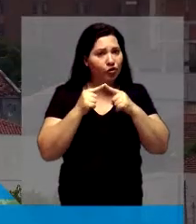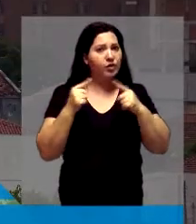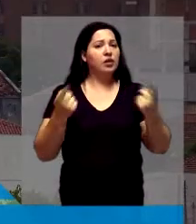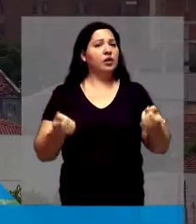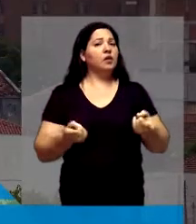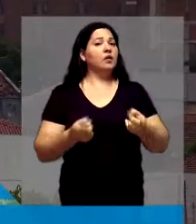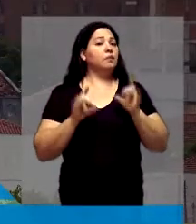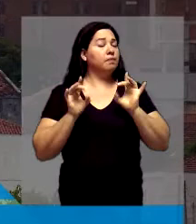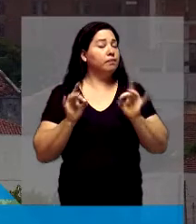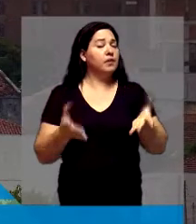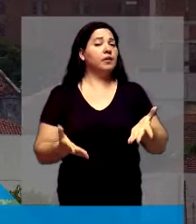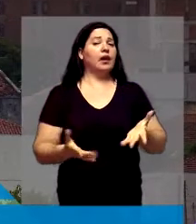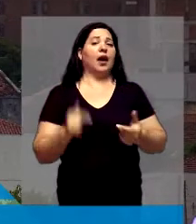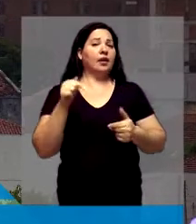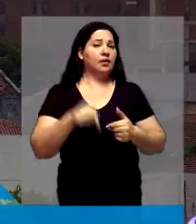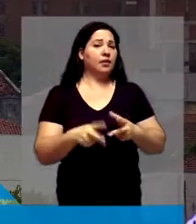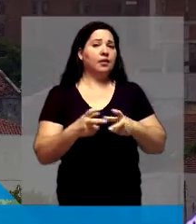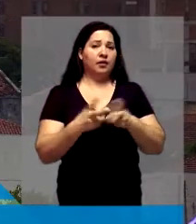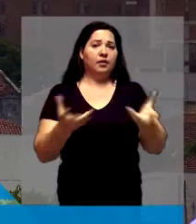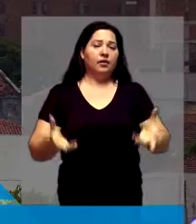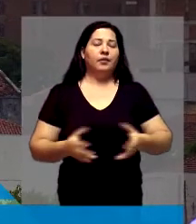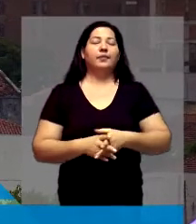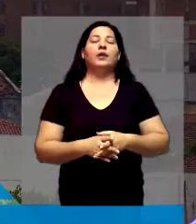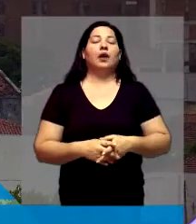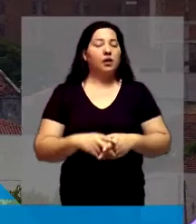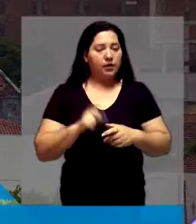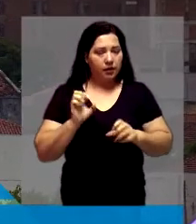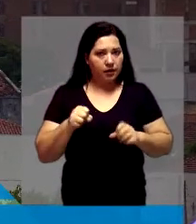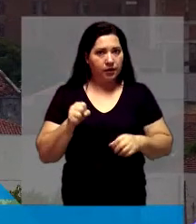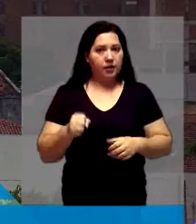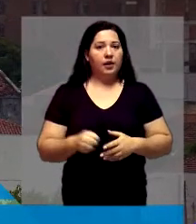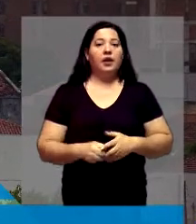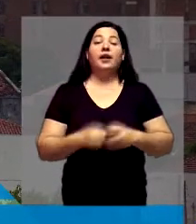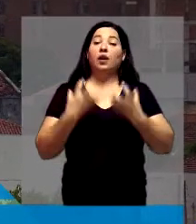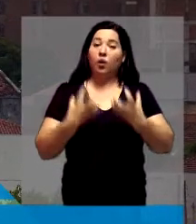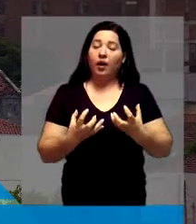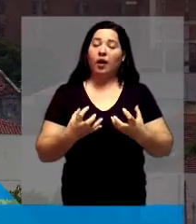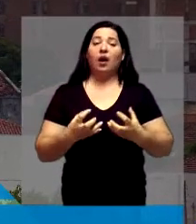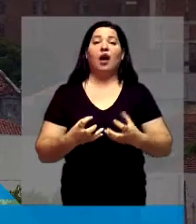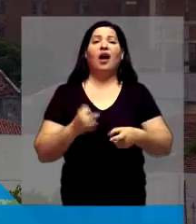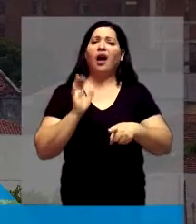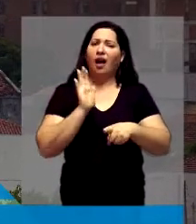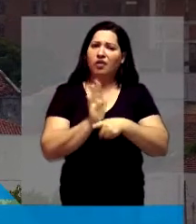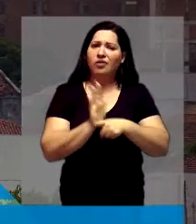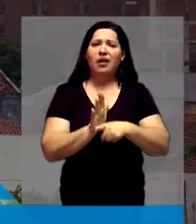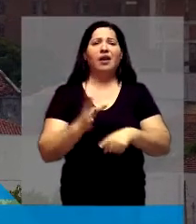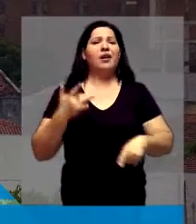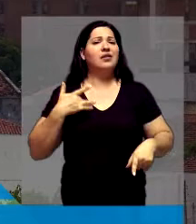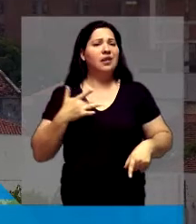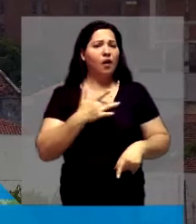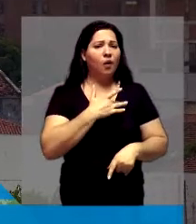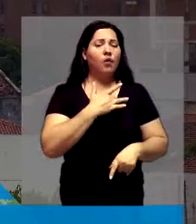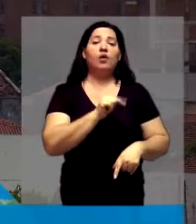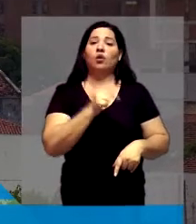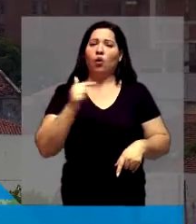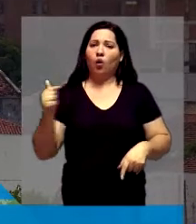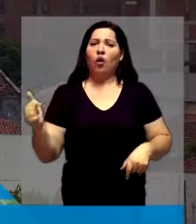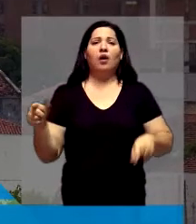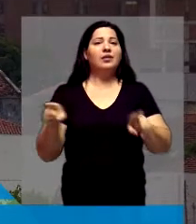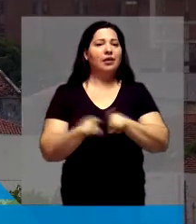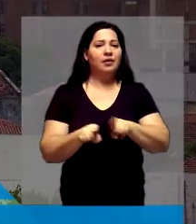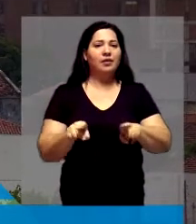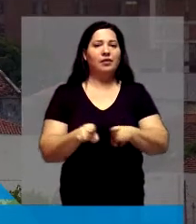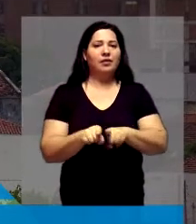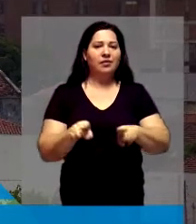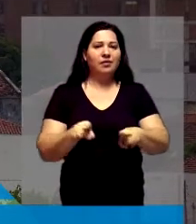a gente sempre tem, né? Eu quero ajudar muito na saúde, mas como nos outros segmentos também. Praça